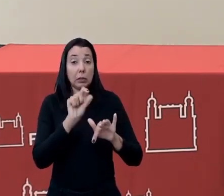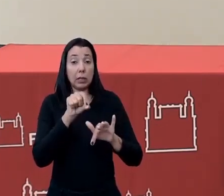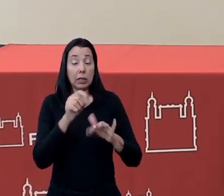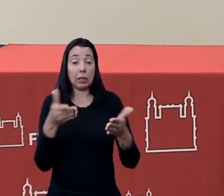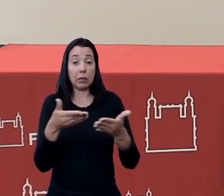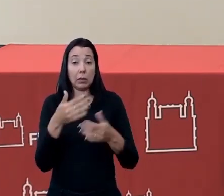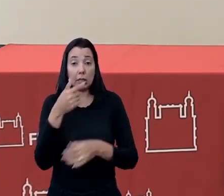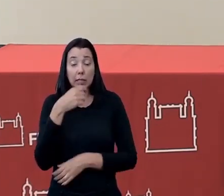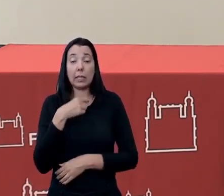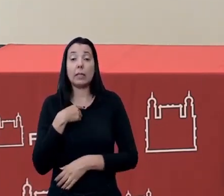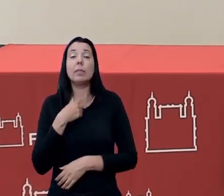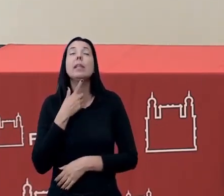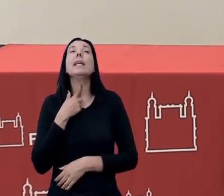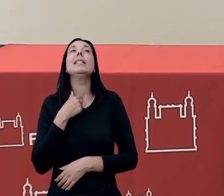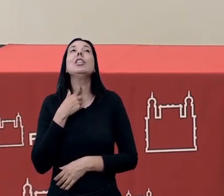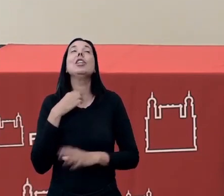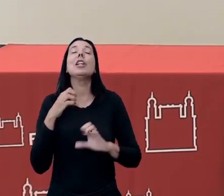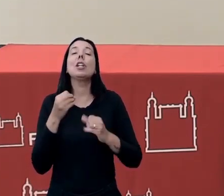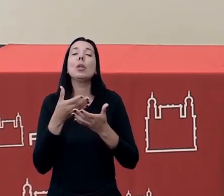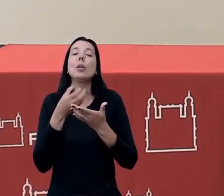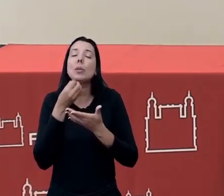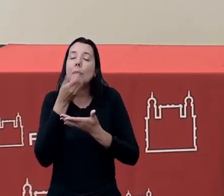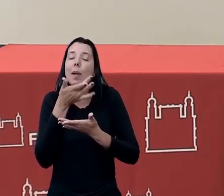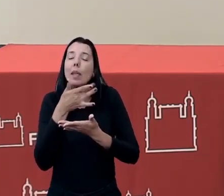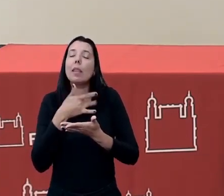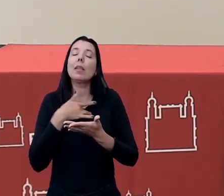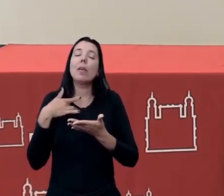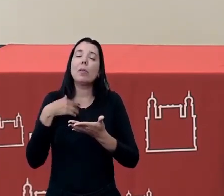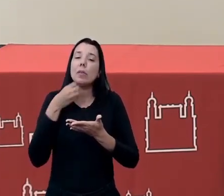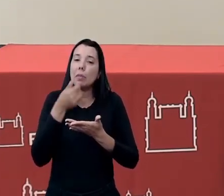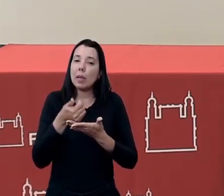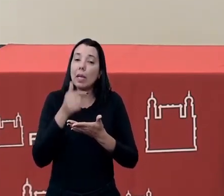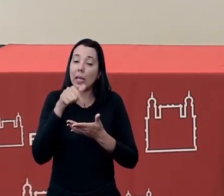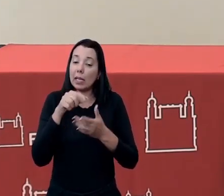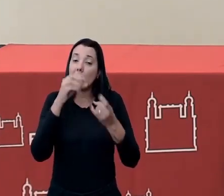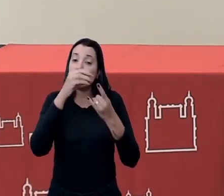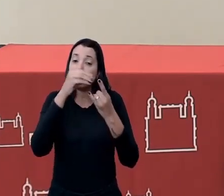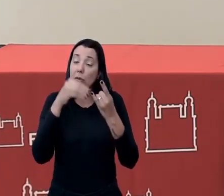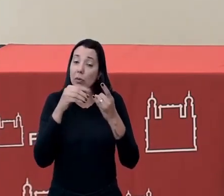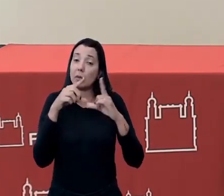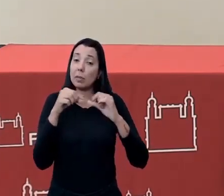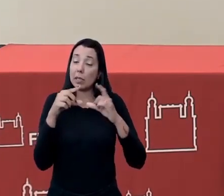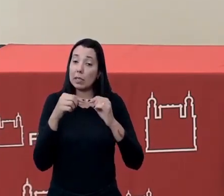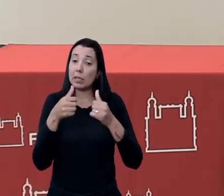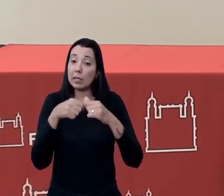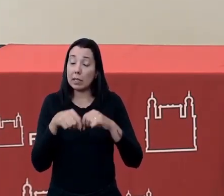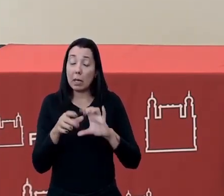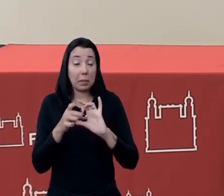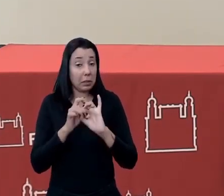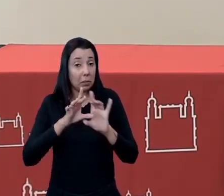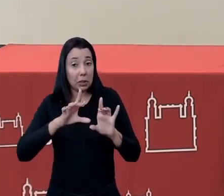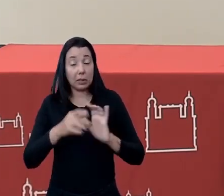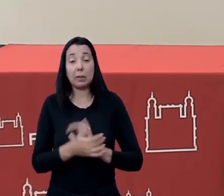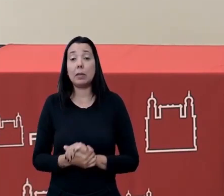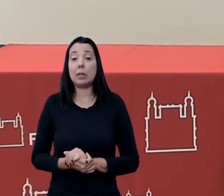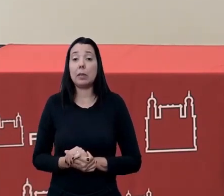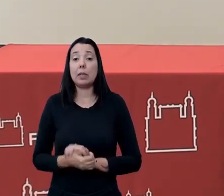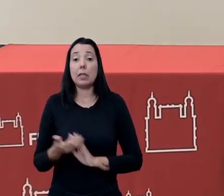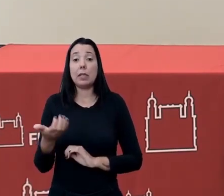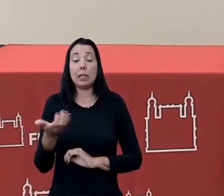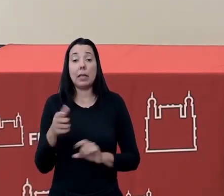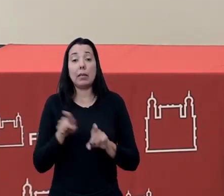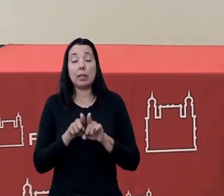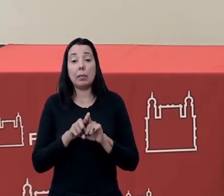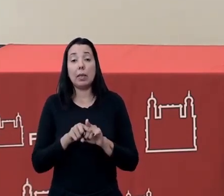desejando a todos assim que fiquem bem que nós aqui na Fiocruz Brasília estamos à disposição quero